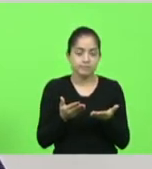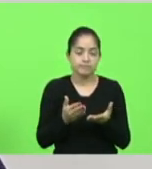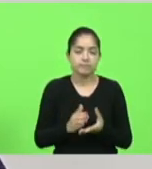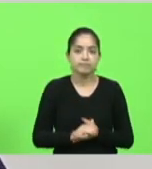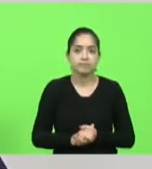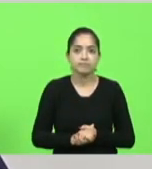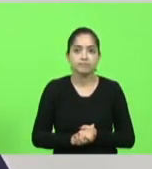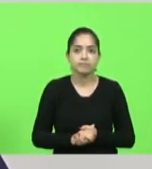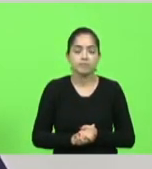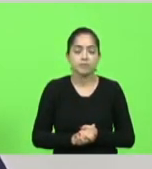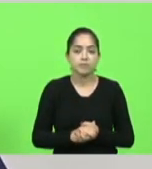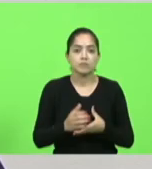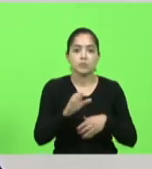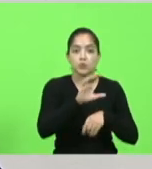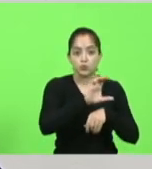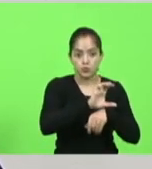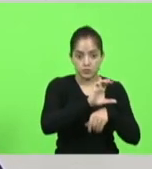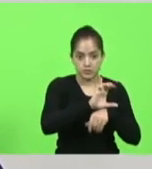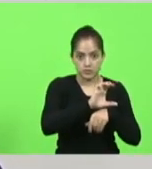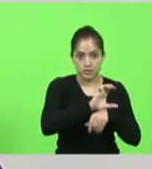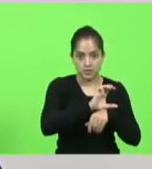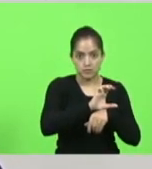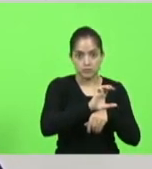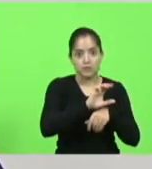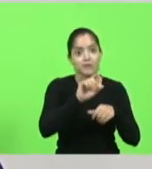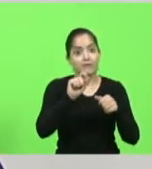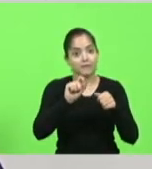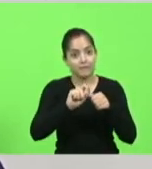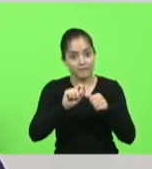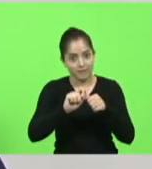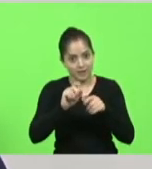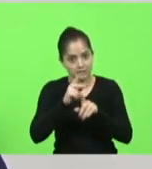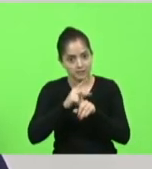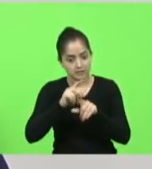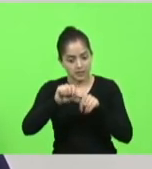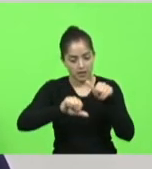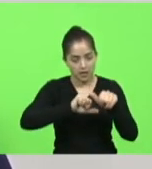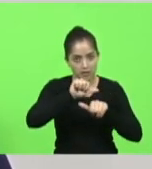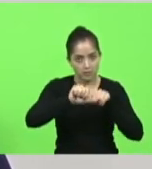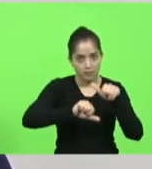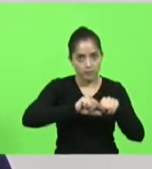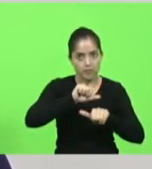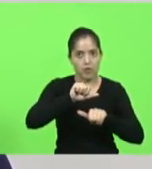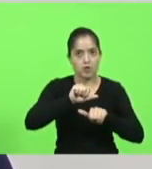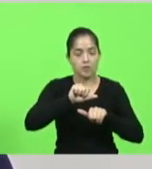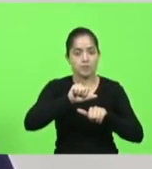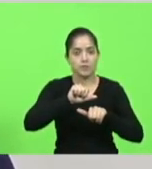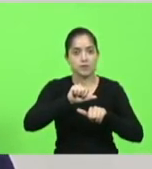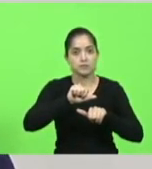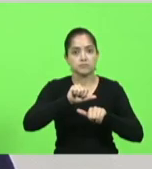em que o Estado ou faz a reforma sob pena